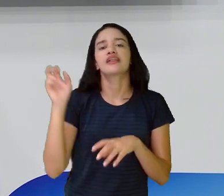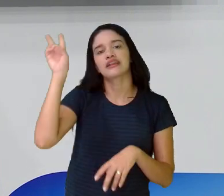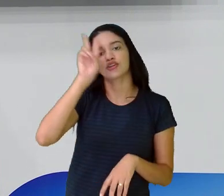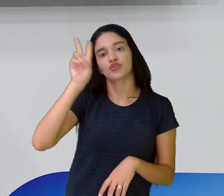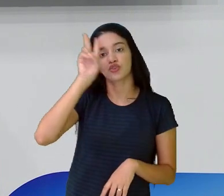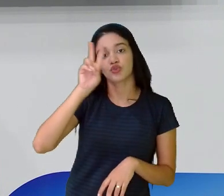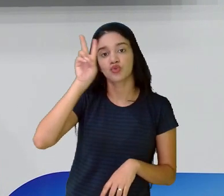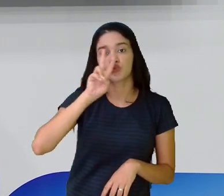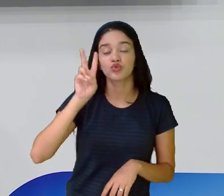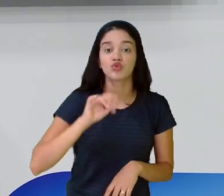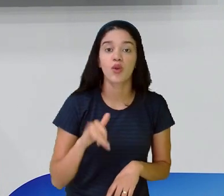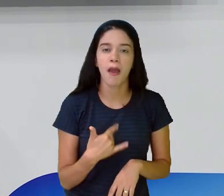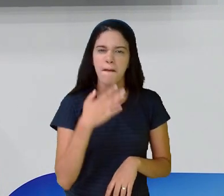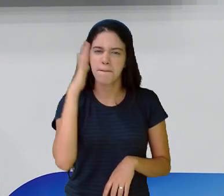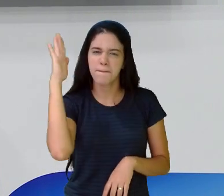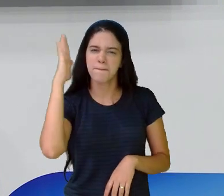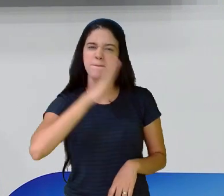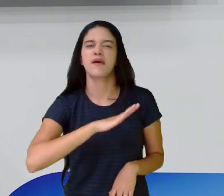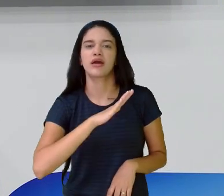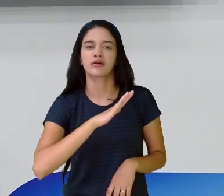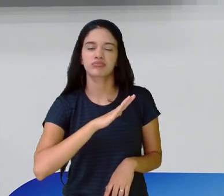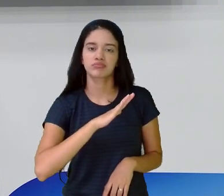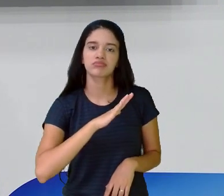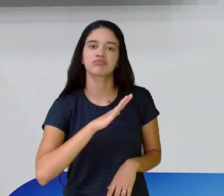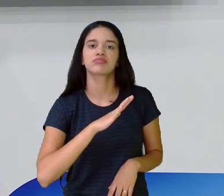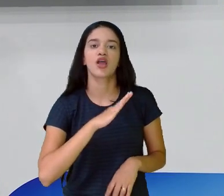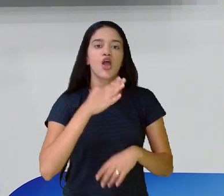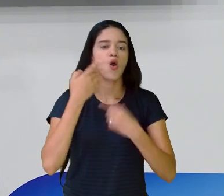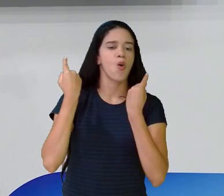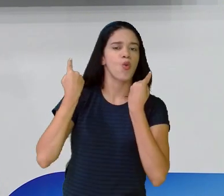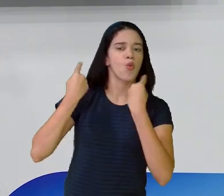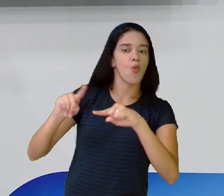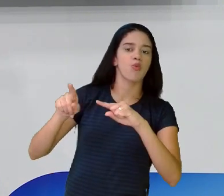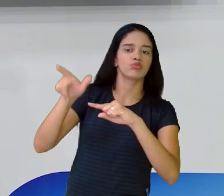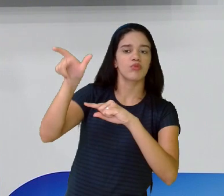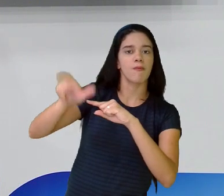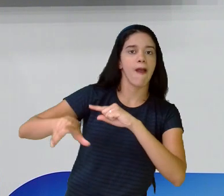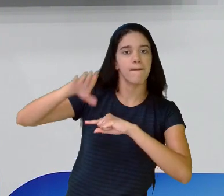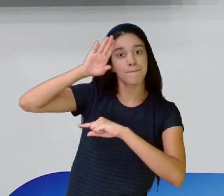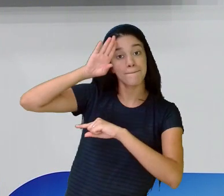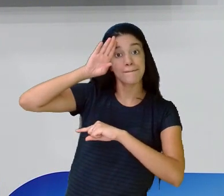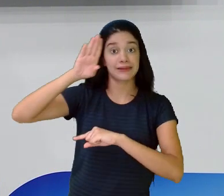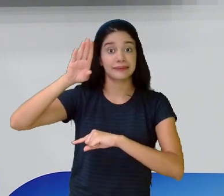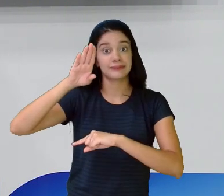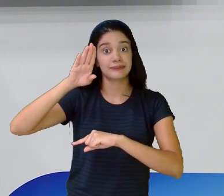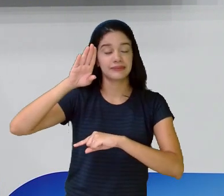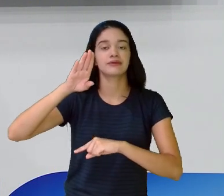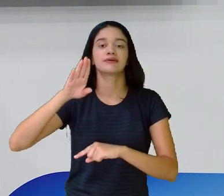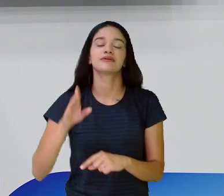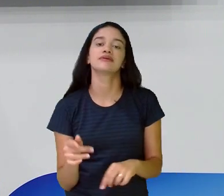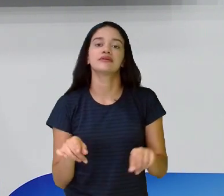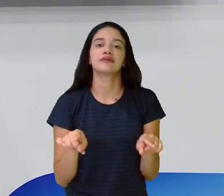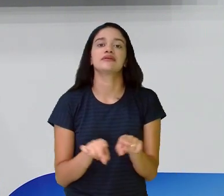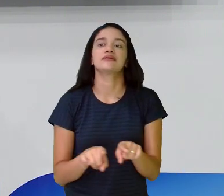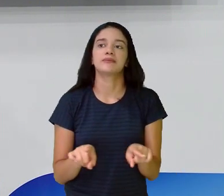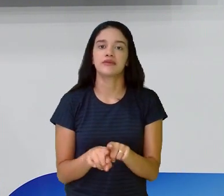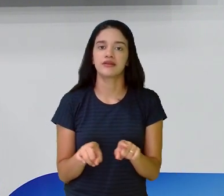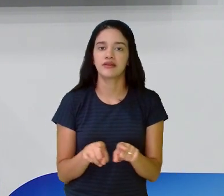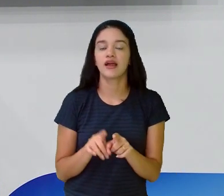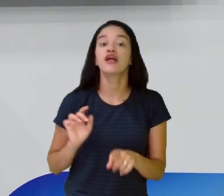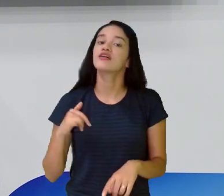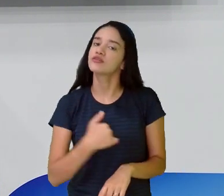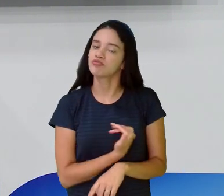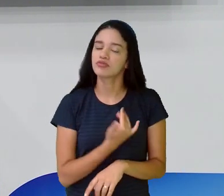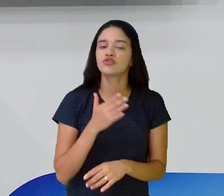como a que vai ser contra a personagem principal. Vai ser a antagonista. A gente já